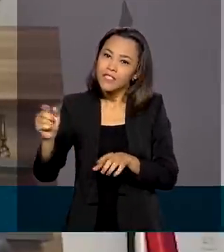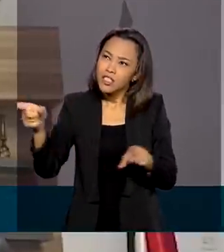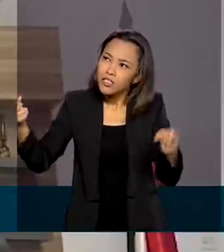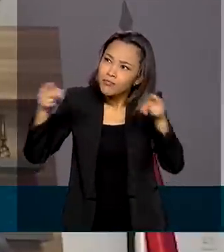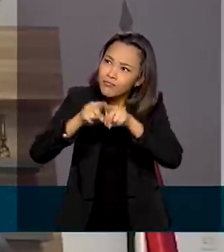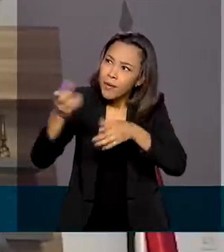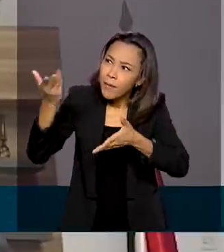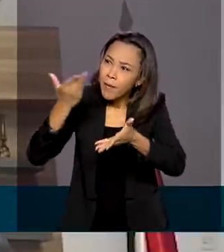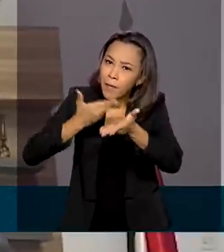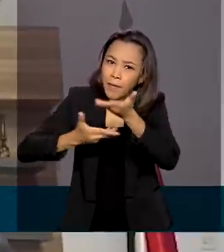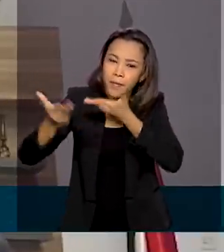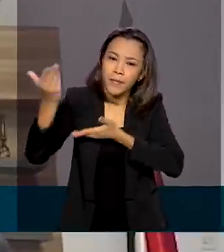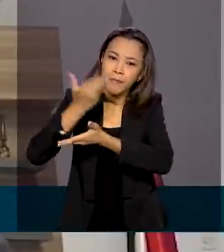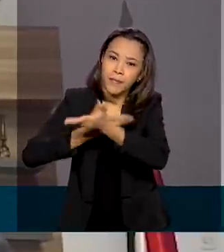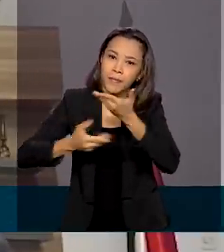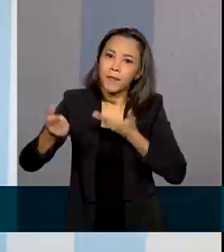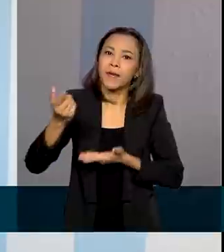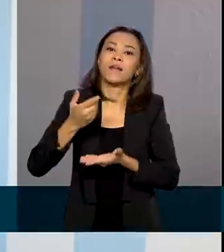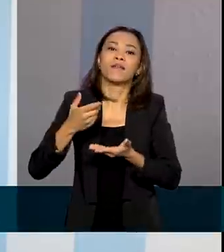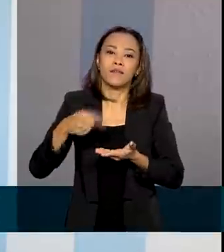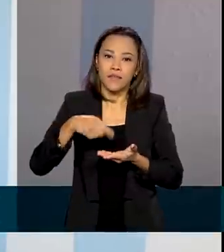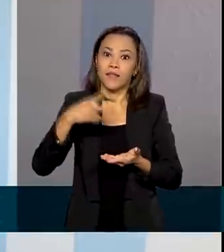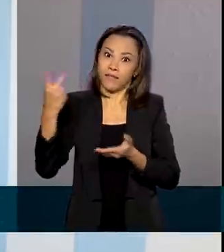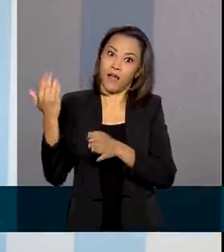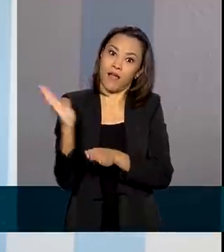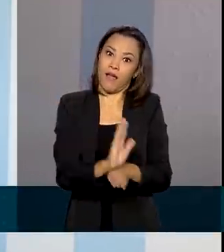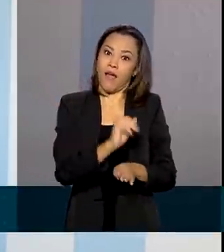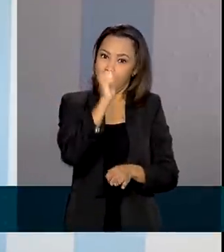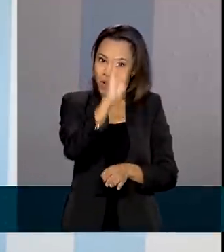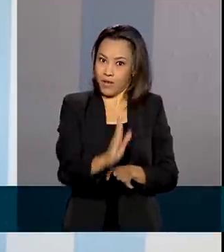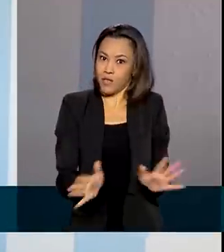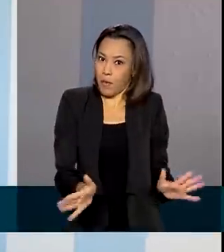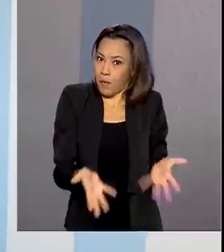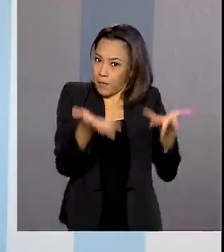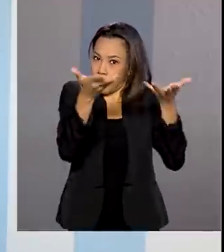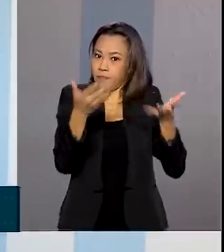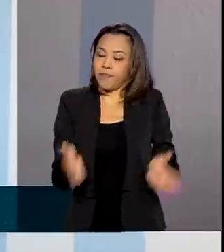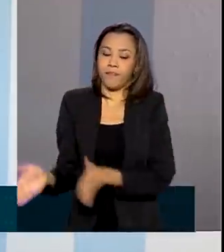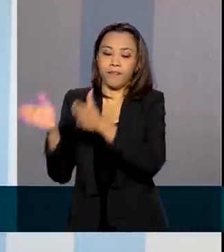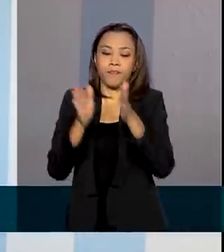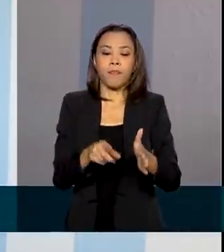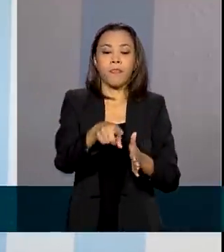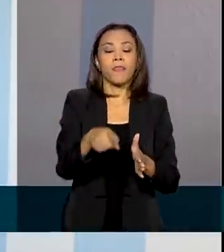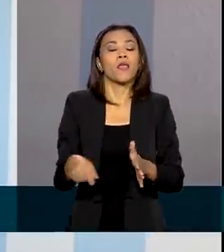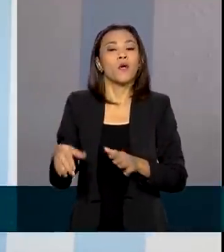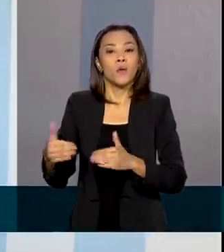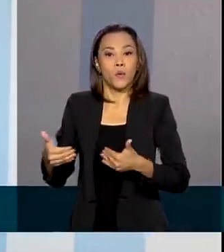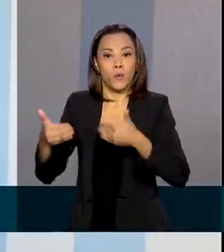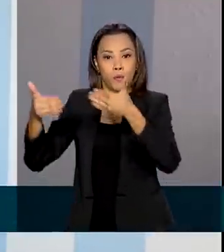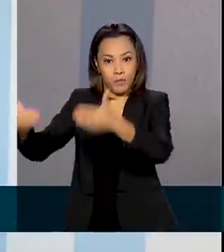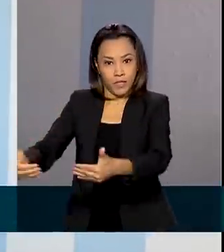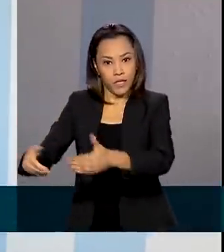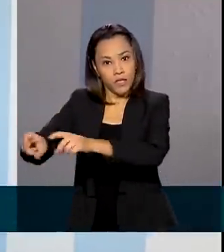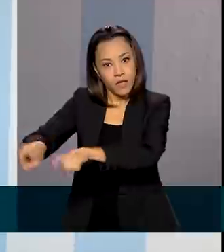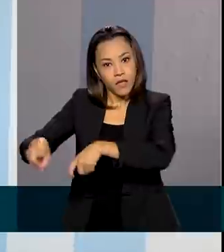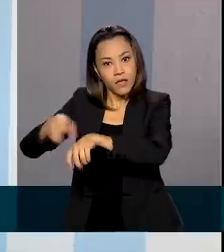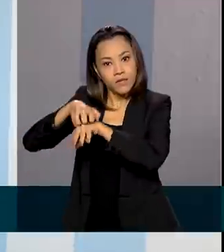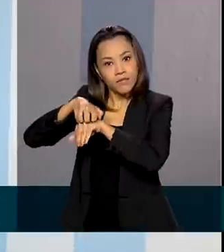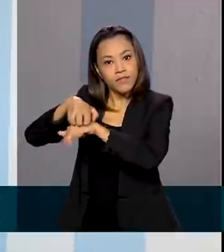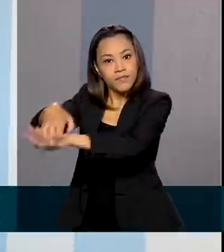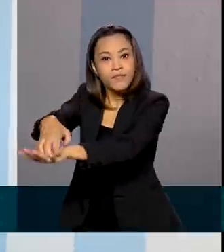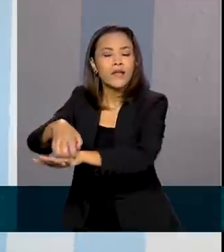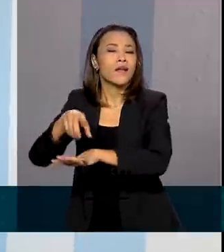favoráveis ao Brasil. O Ministério da Agricultura tem trabalhado não só na abertura de